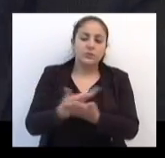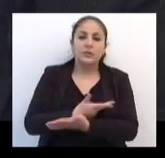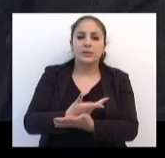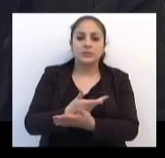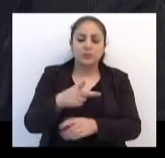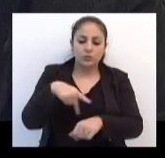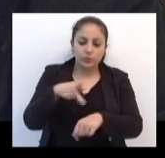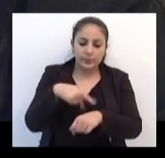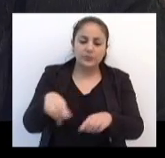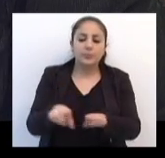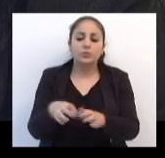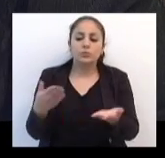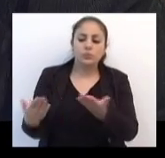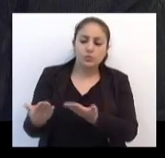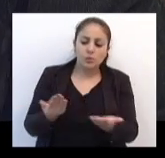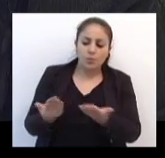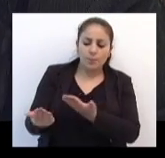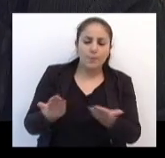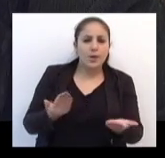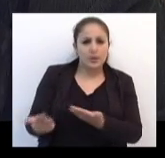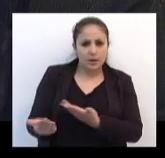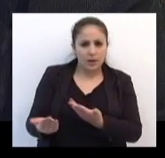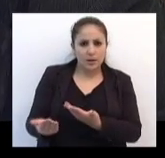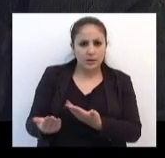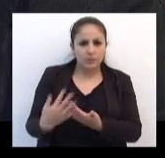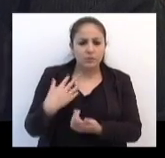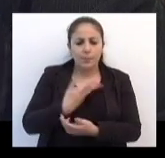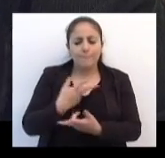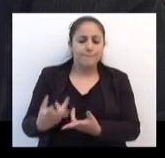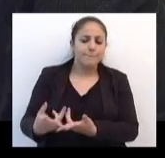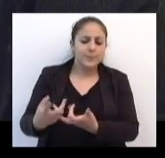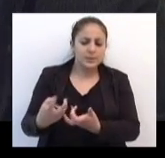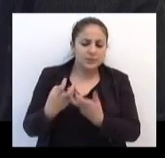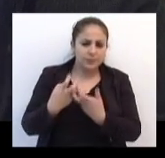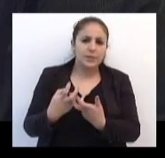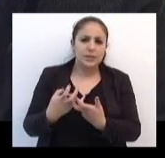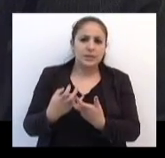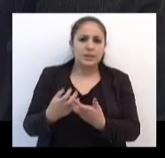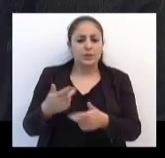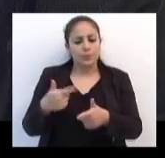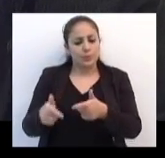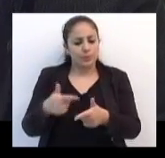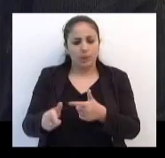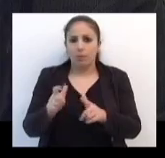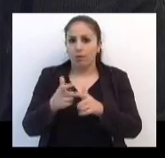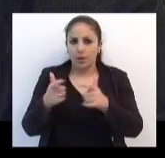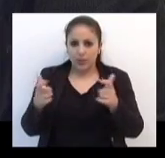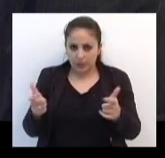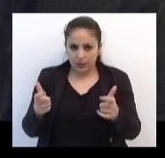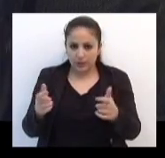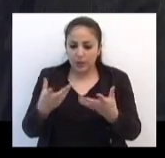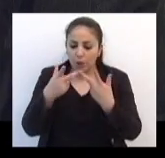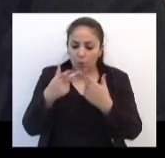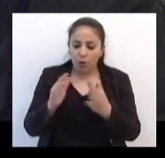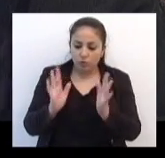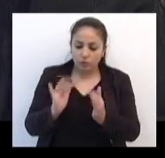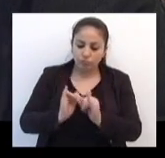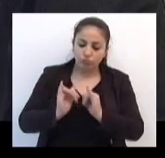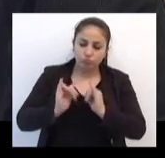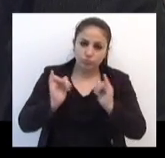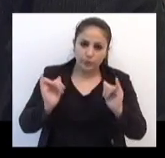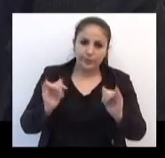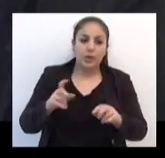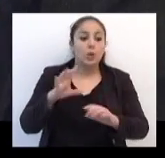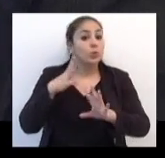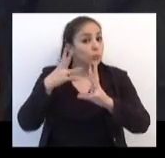comparar com outros países, nós vamos verificar e constatar que a crise não é tão grande quanto ela é divulgada.